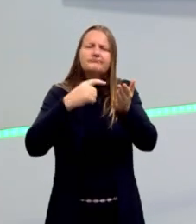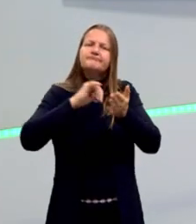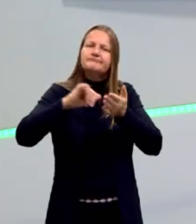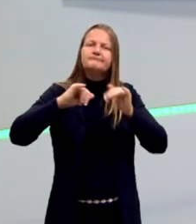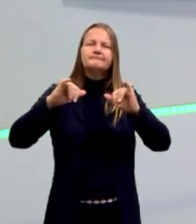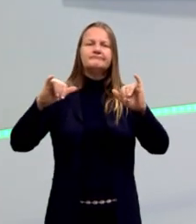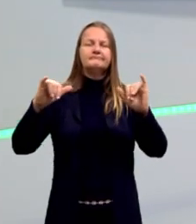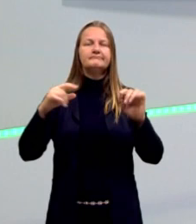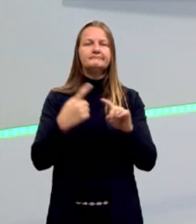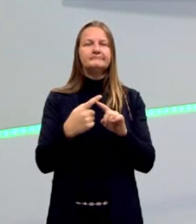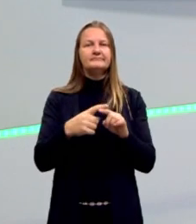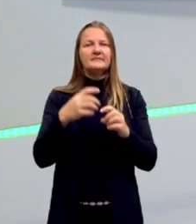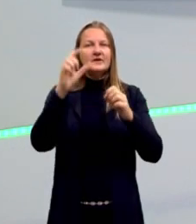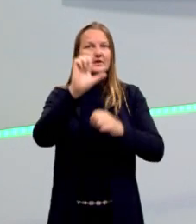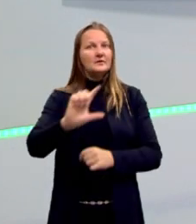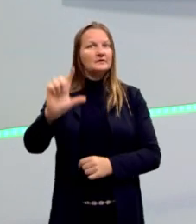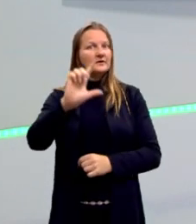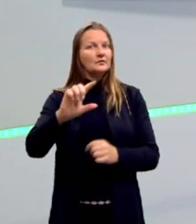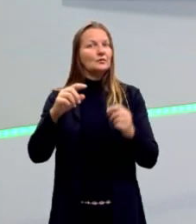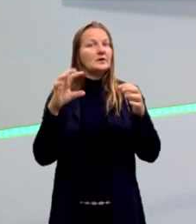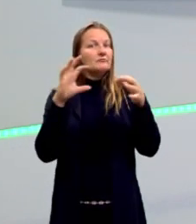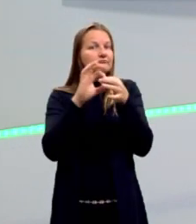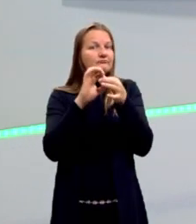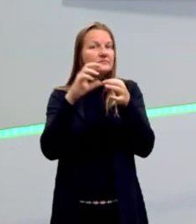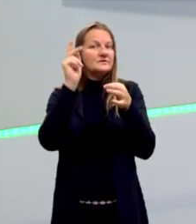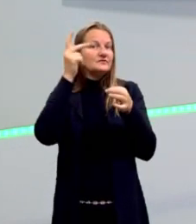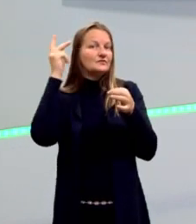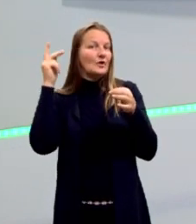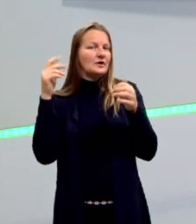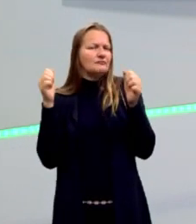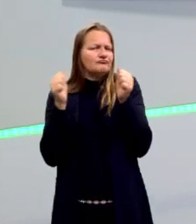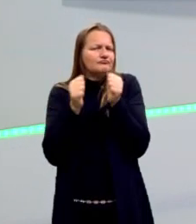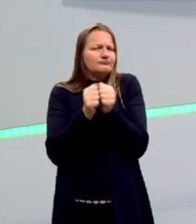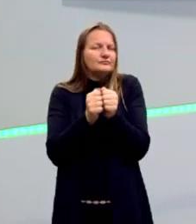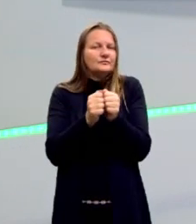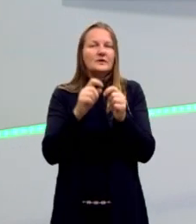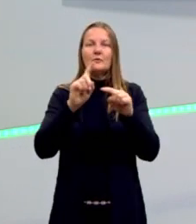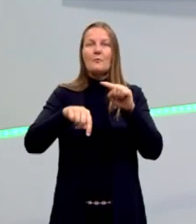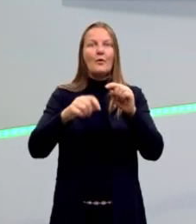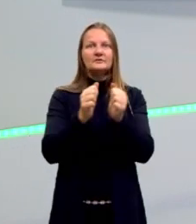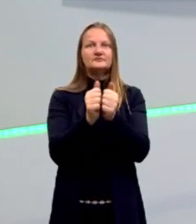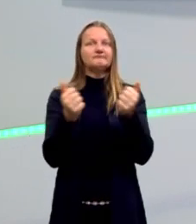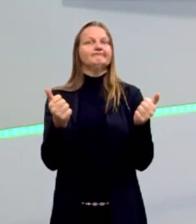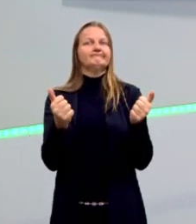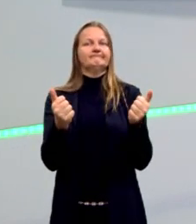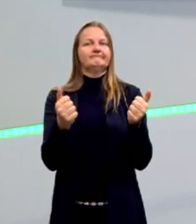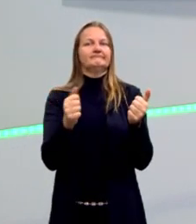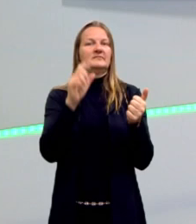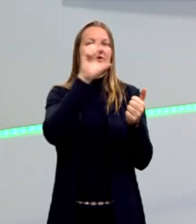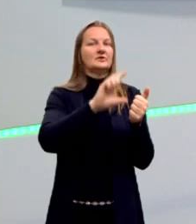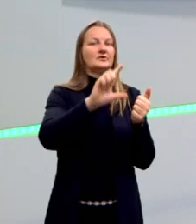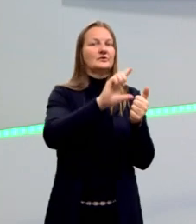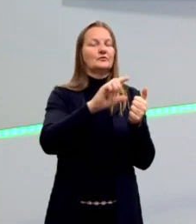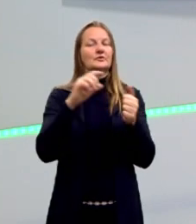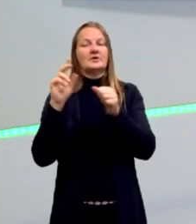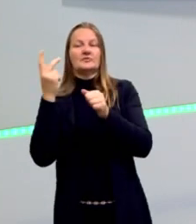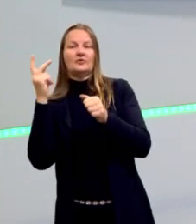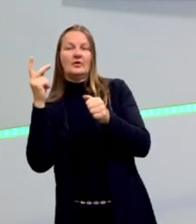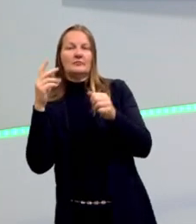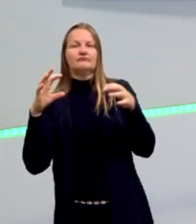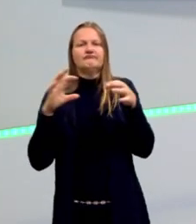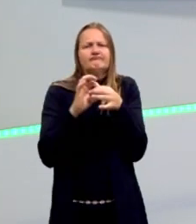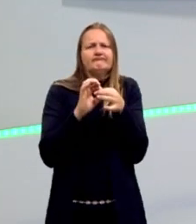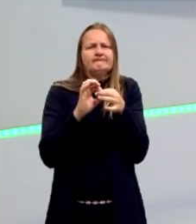Porque, como eu sempre digo, literatura e história andam juntas, então não tem como separar. Tudo o que acontece dentro das obras não deixa de ser também